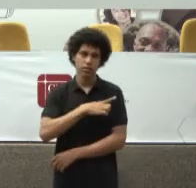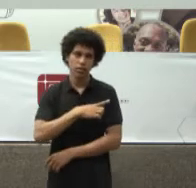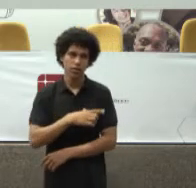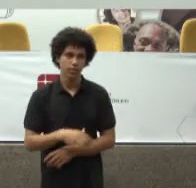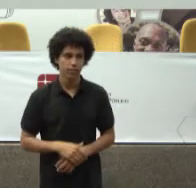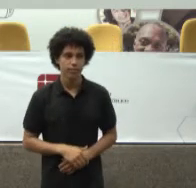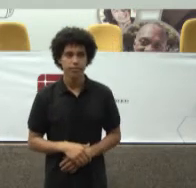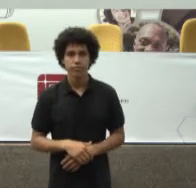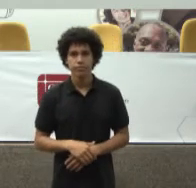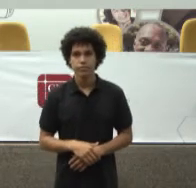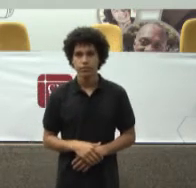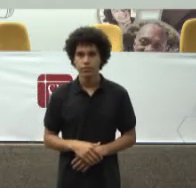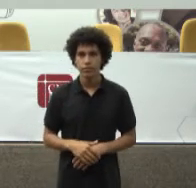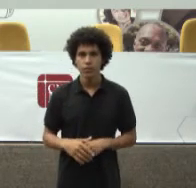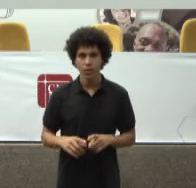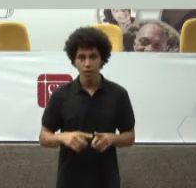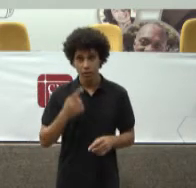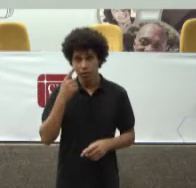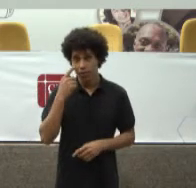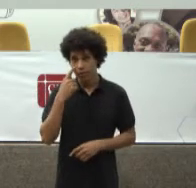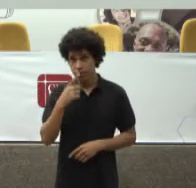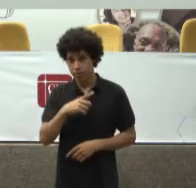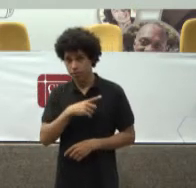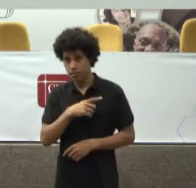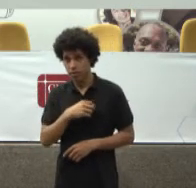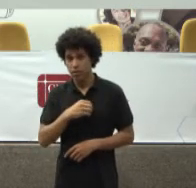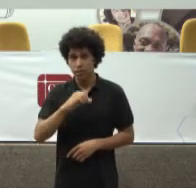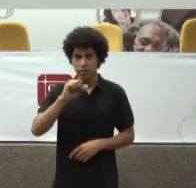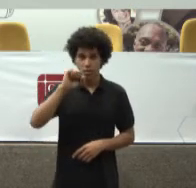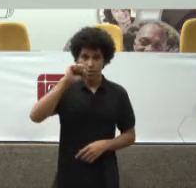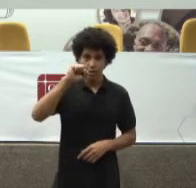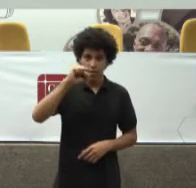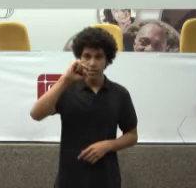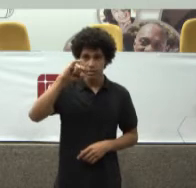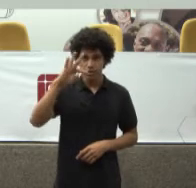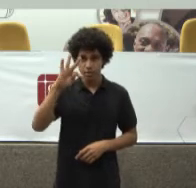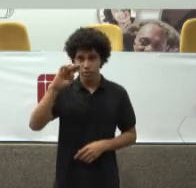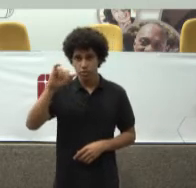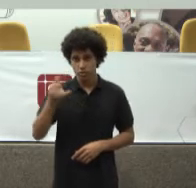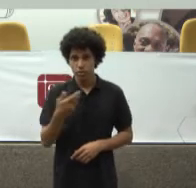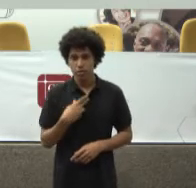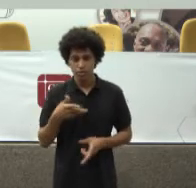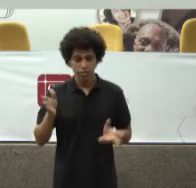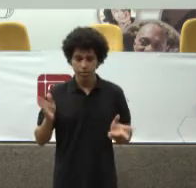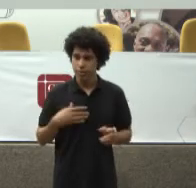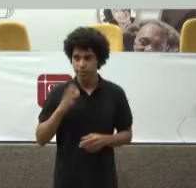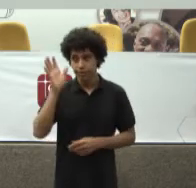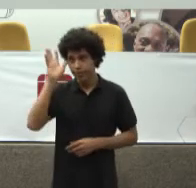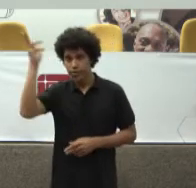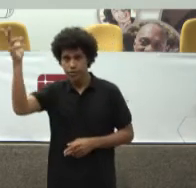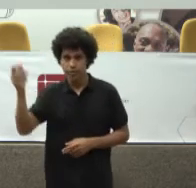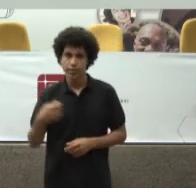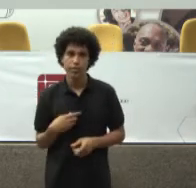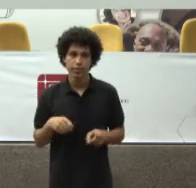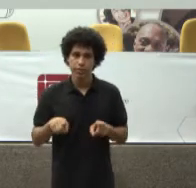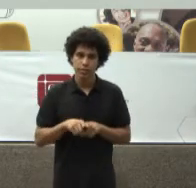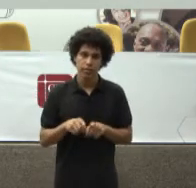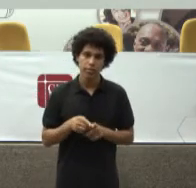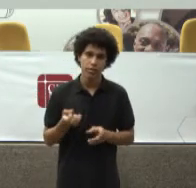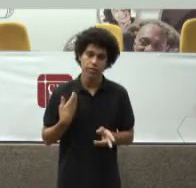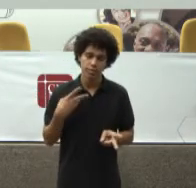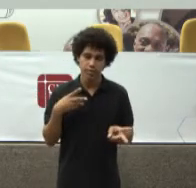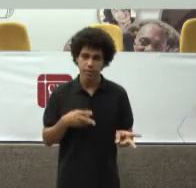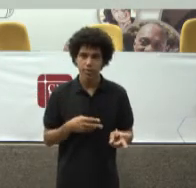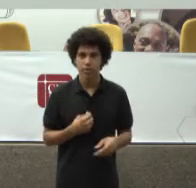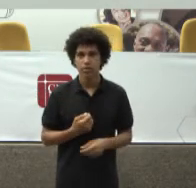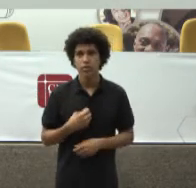o STJ E o Já decidiu E o Supremo Está indo Na mesma direção De dizer Que medicalização